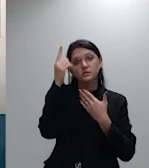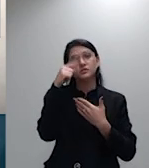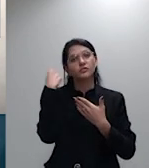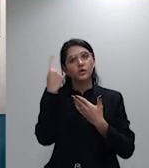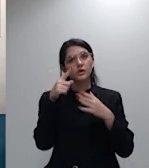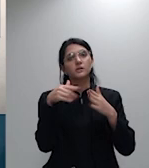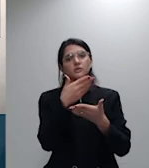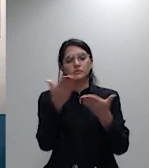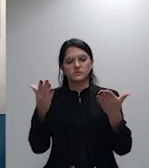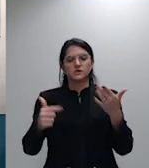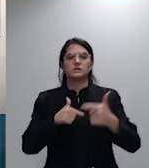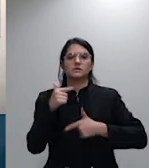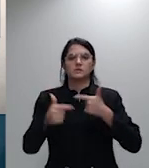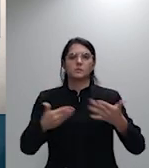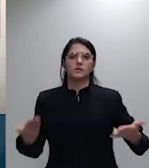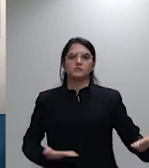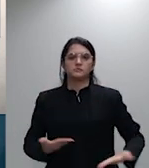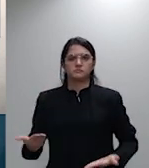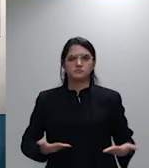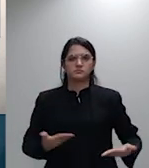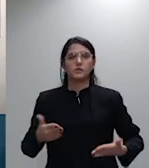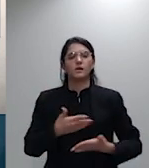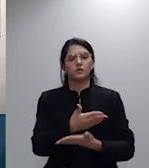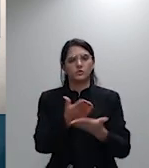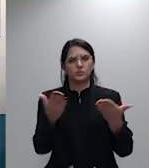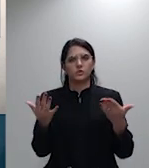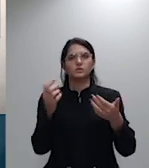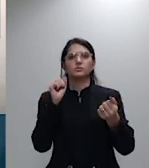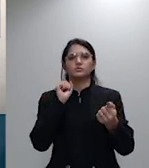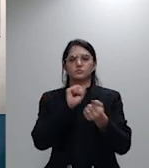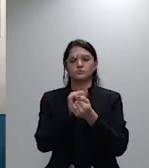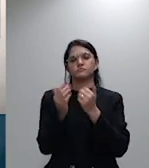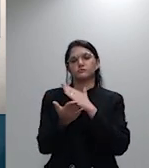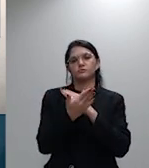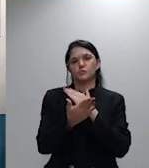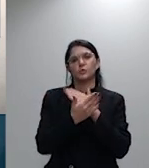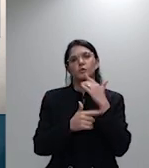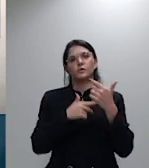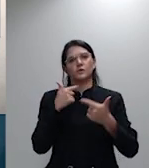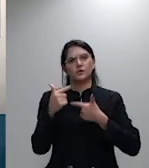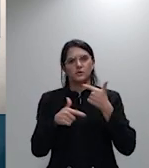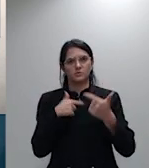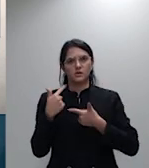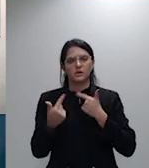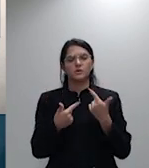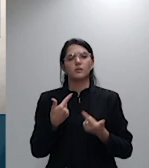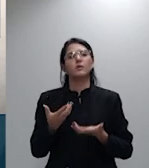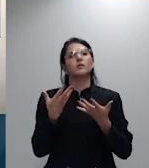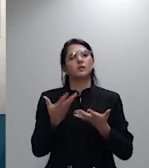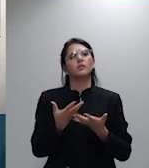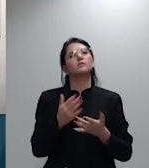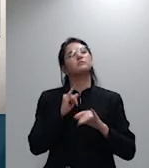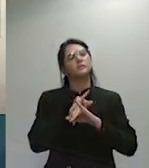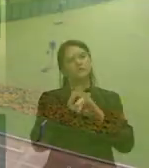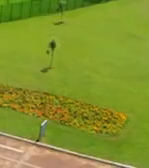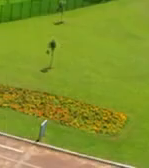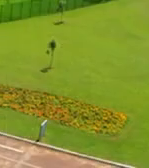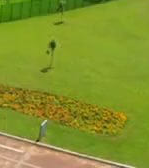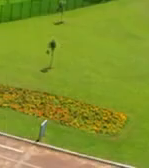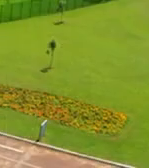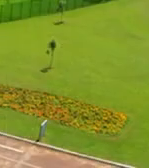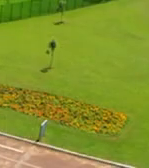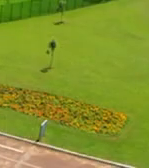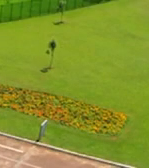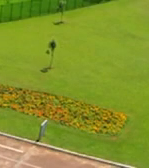a realização dos nossos trabalhos desejo a todos uma excelente noite está encerrada a sessão muito obrigado a todos obrigado